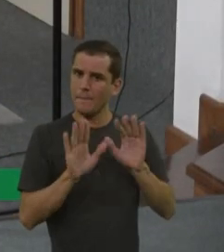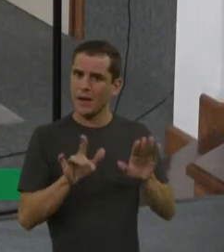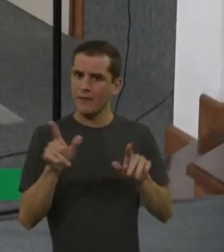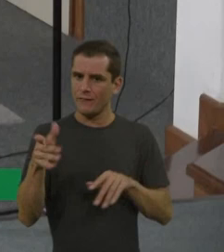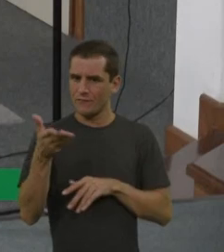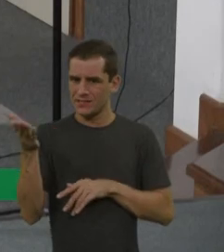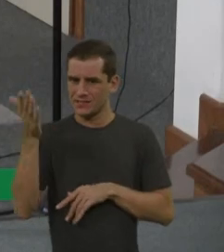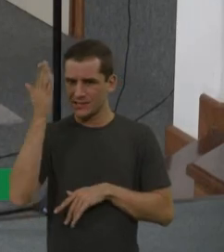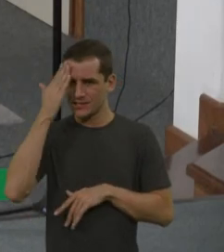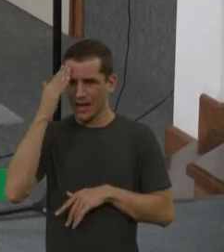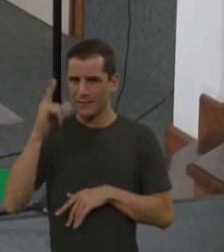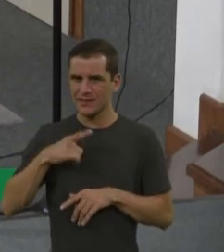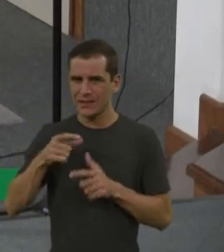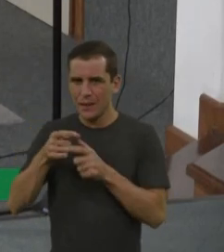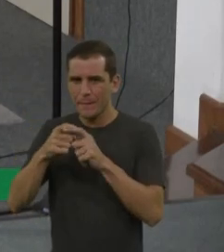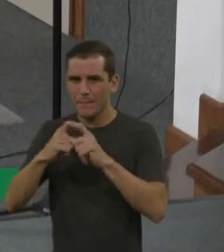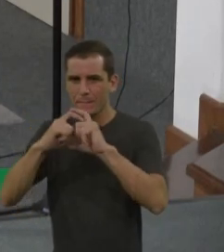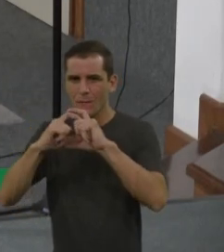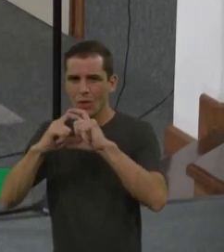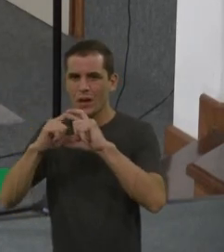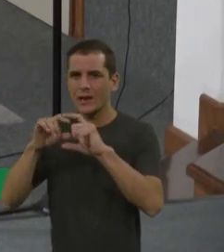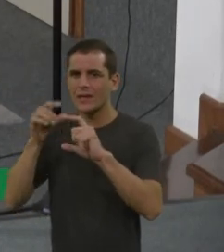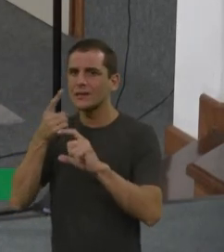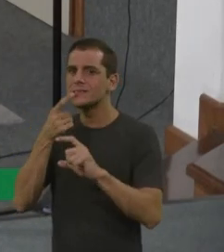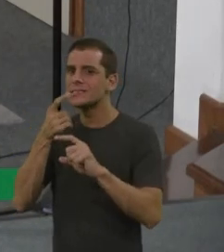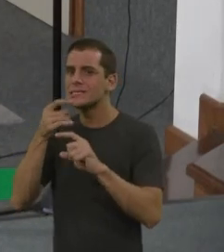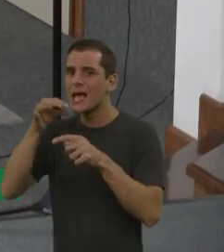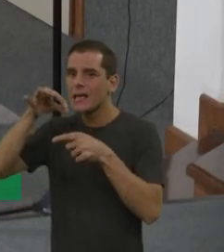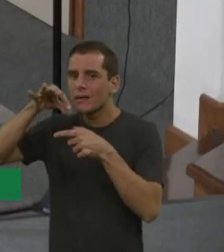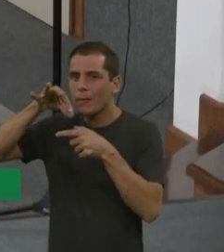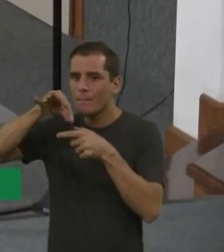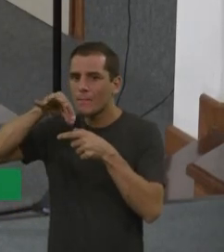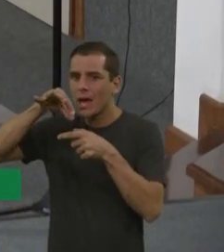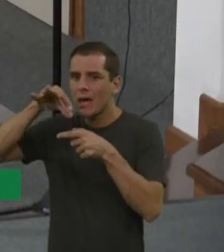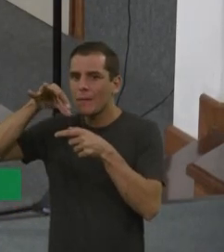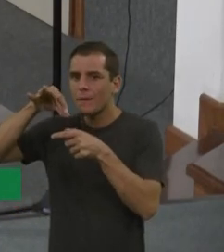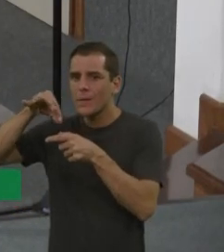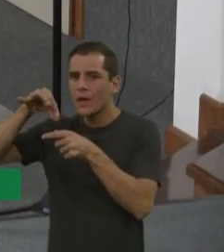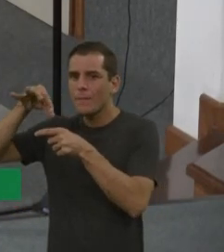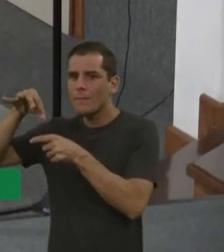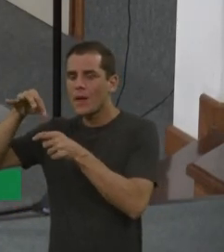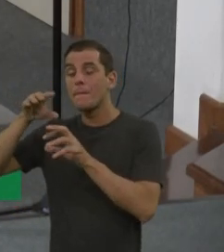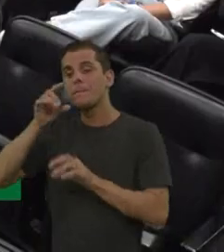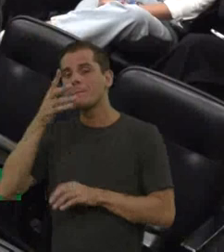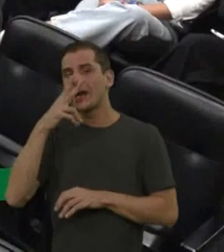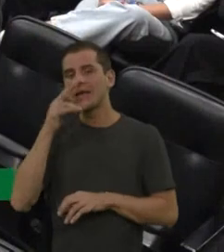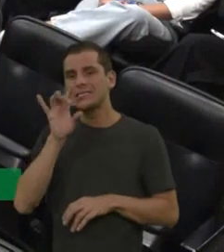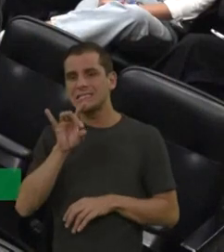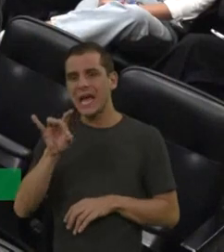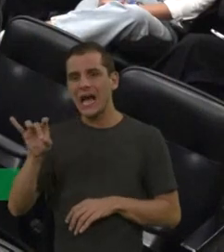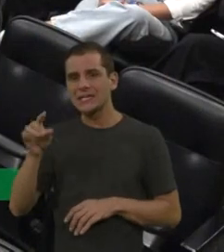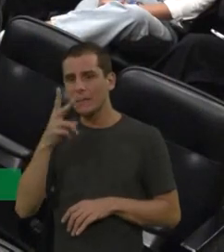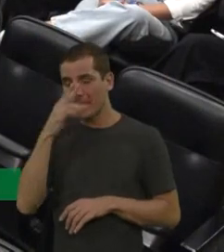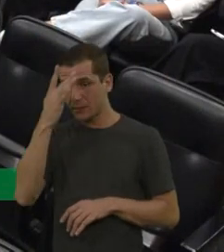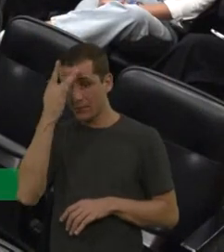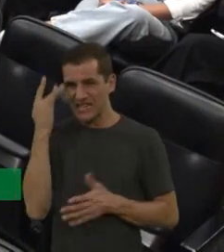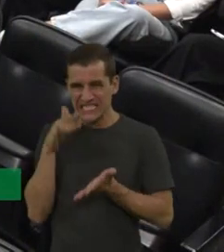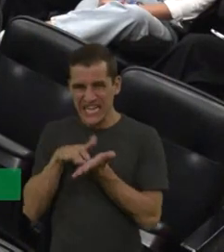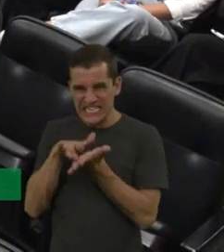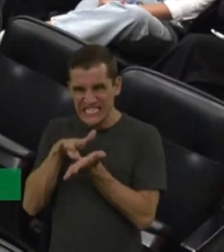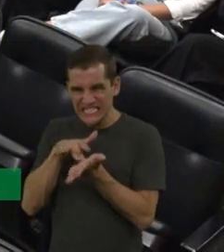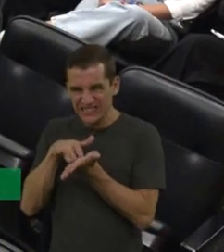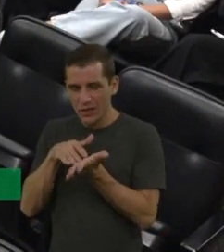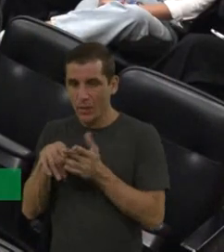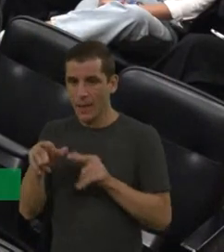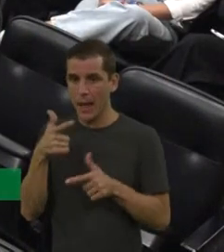ali, a bolinha é bem difícil. Então, às vezes, a gente recebe cada papel filtro néfra que é assim, ó, parece que a pessoa fez assim, né? Porque tem algum problema na